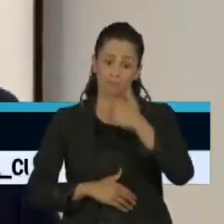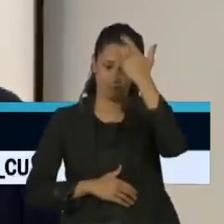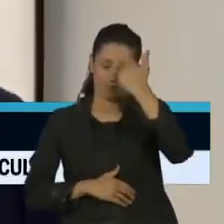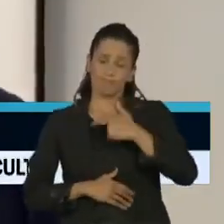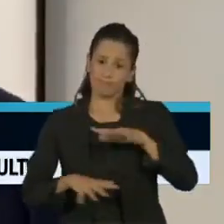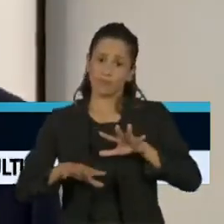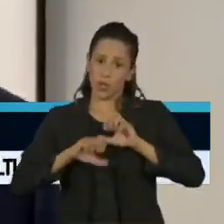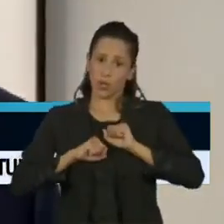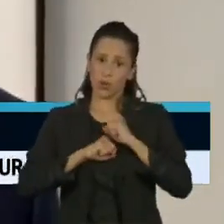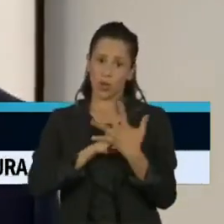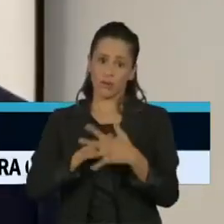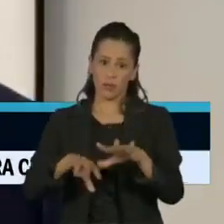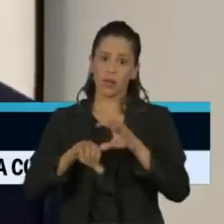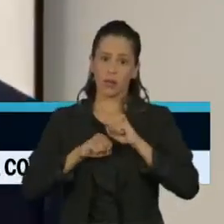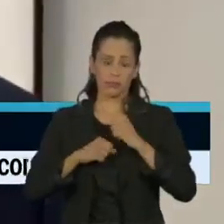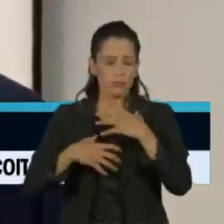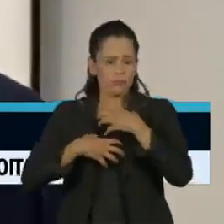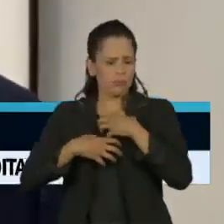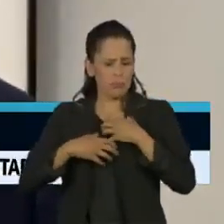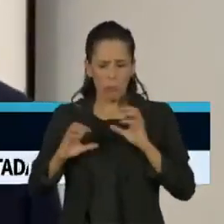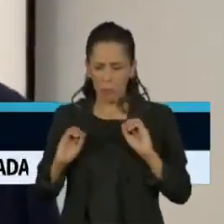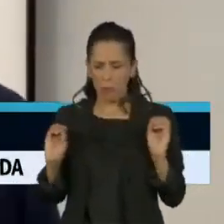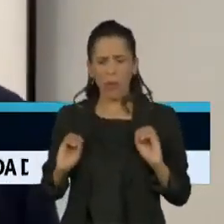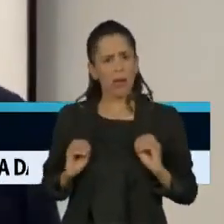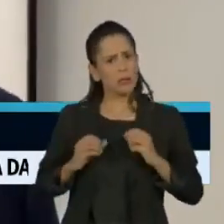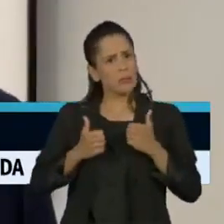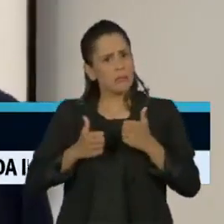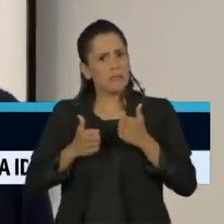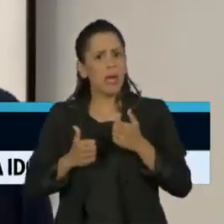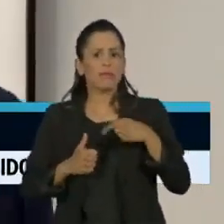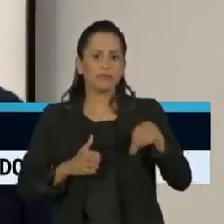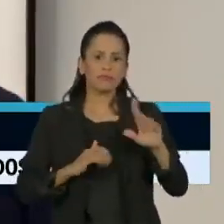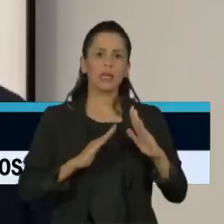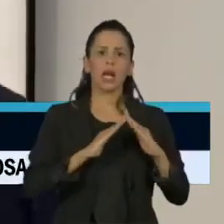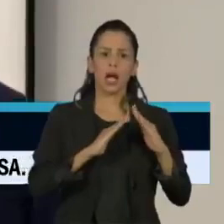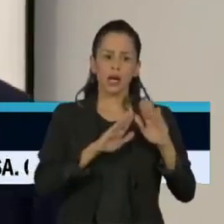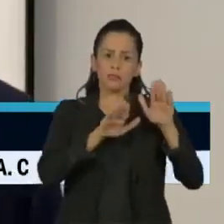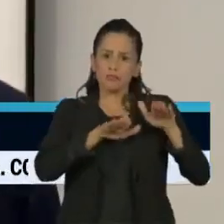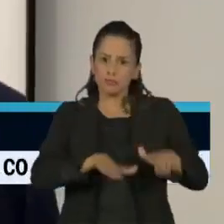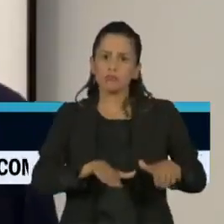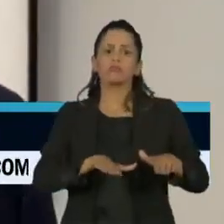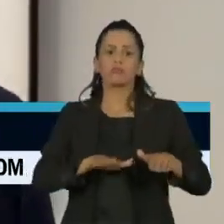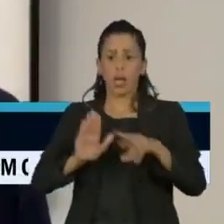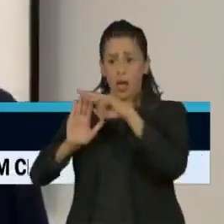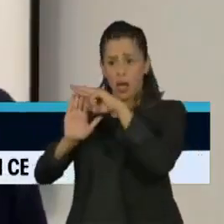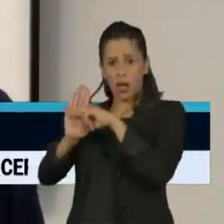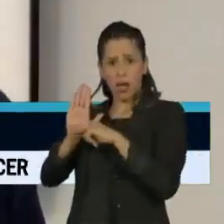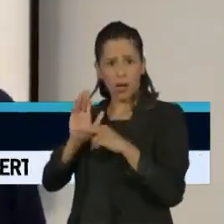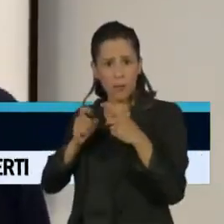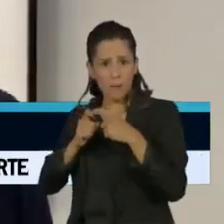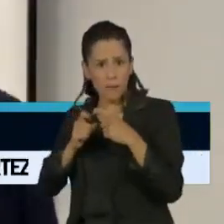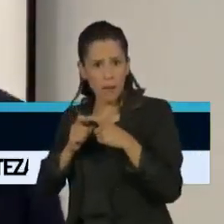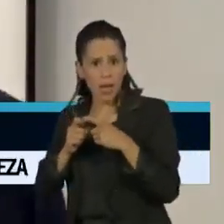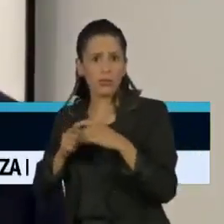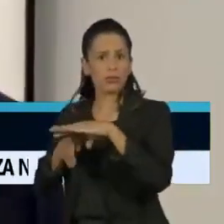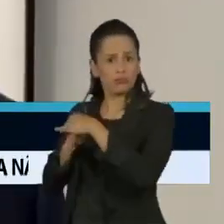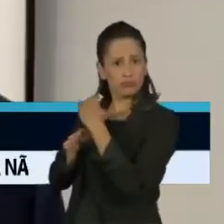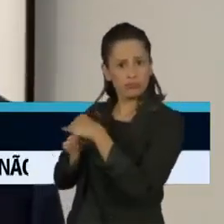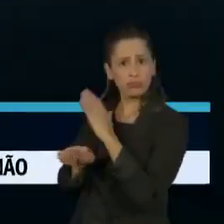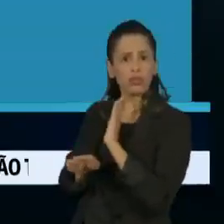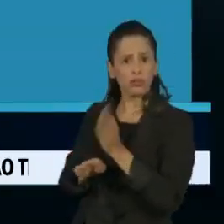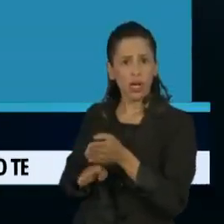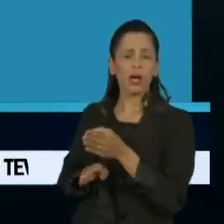absolutamente assintomático, me sinto bem, vou para minha casa, vou seguir o protocolo médico, a orientação do doutor Davi Wippe,